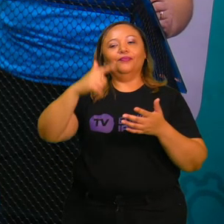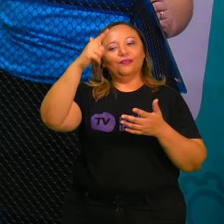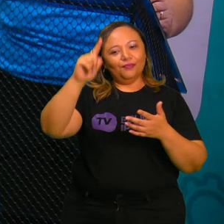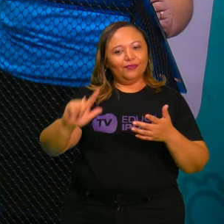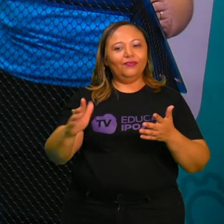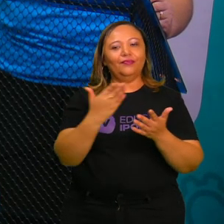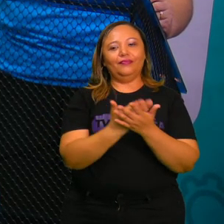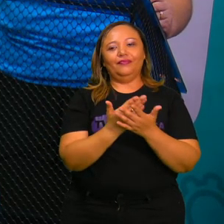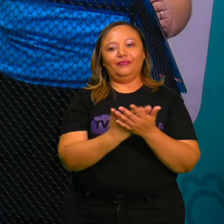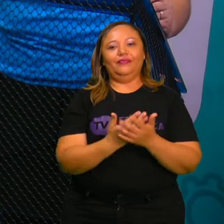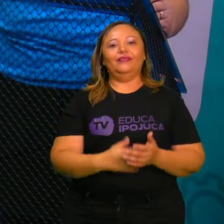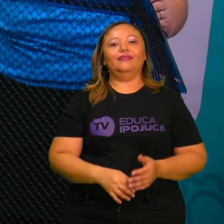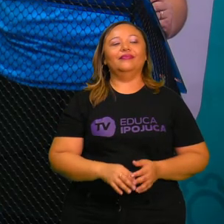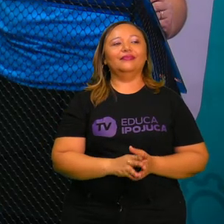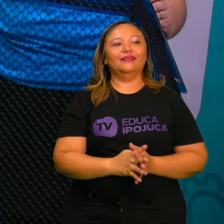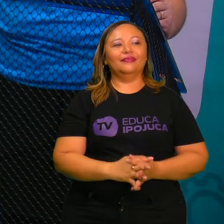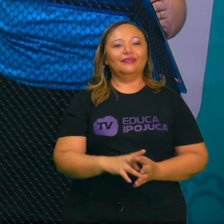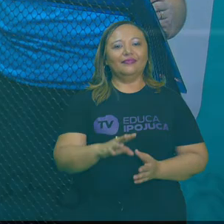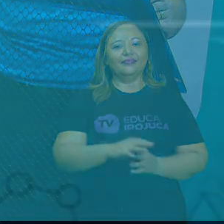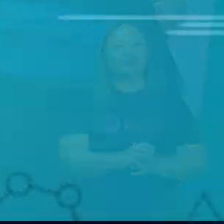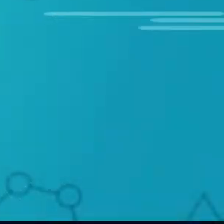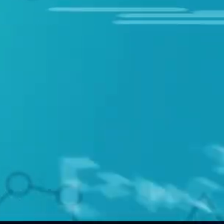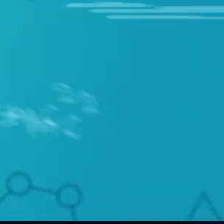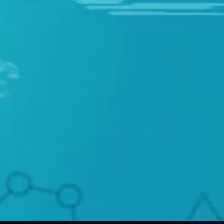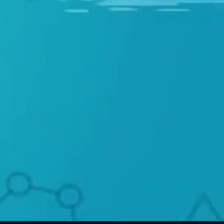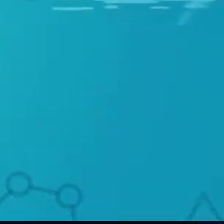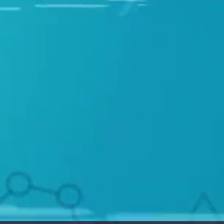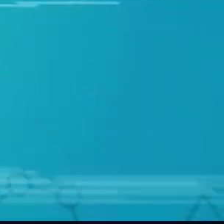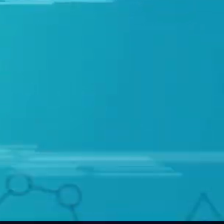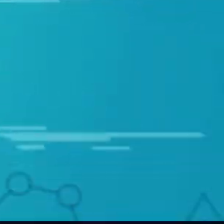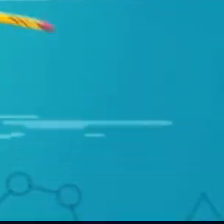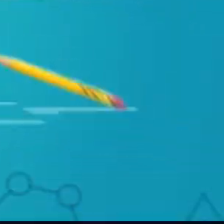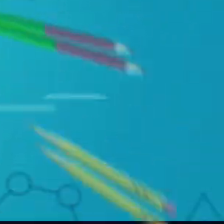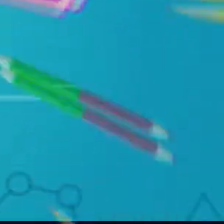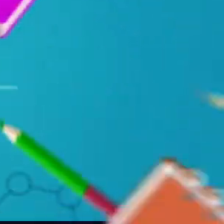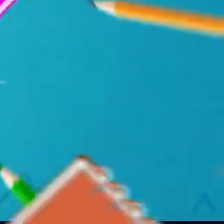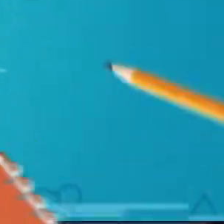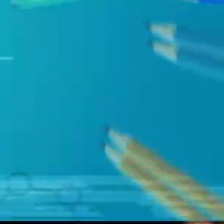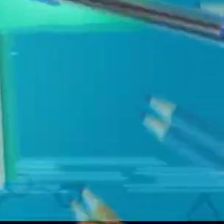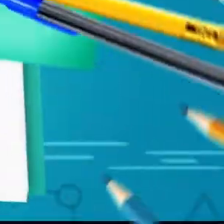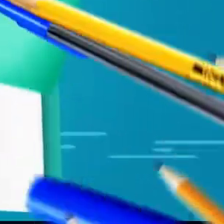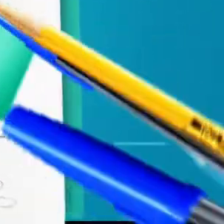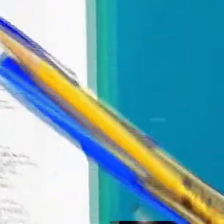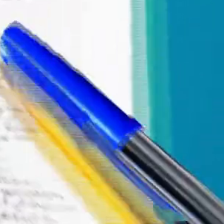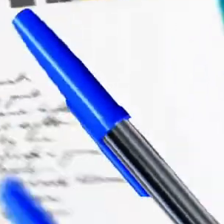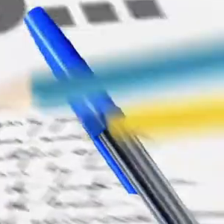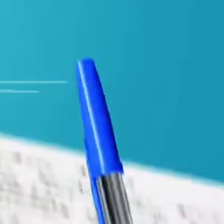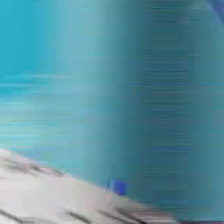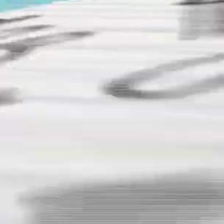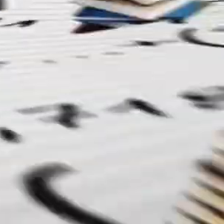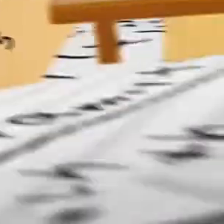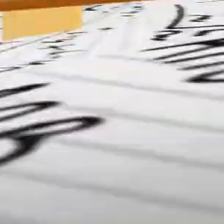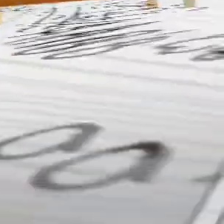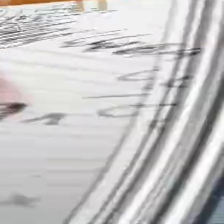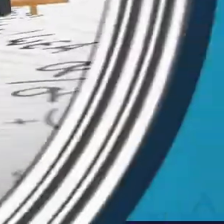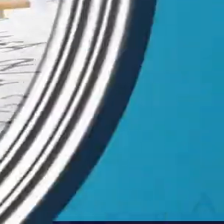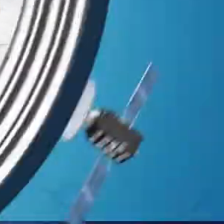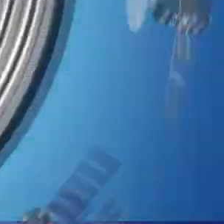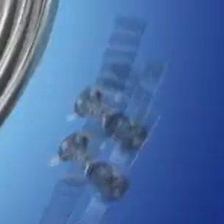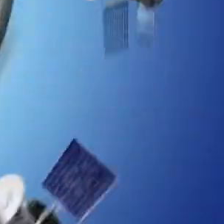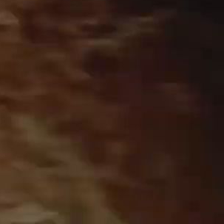Tchau, tchau. Tchau, tchau. Transcrição e